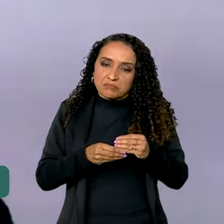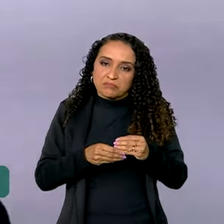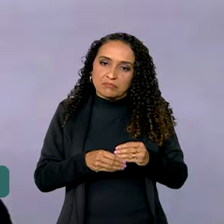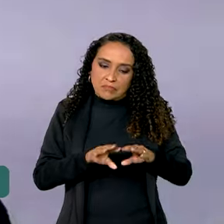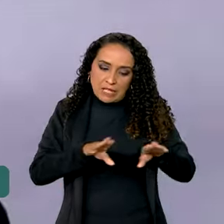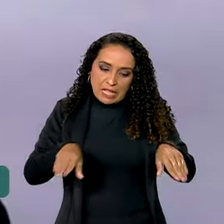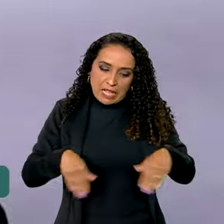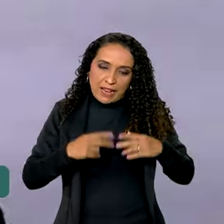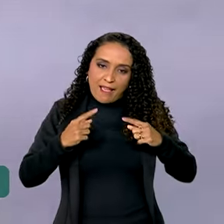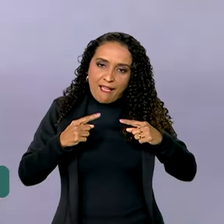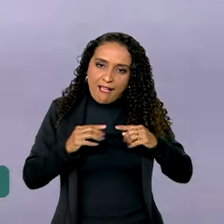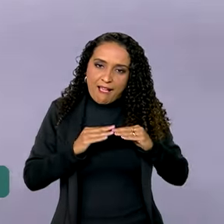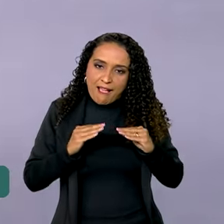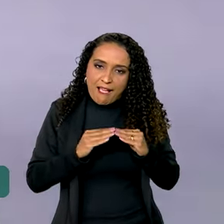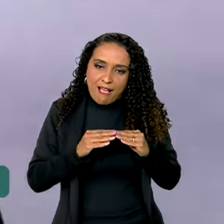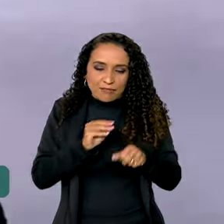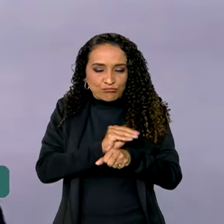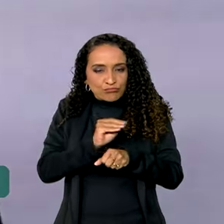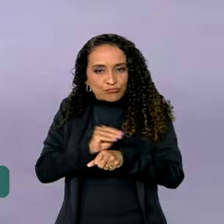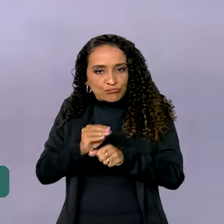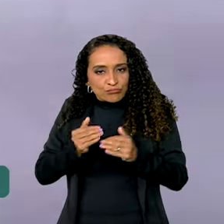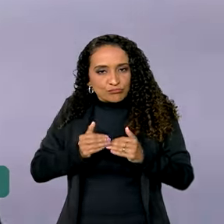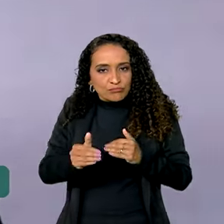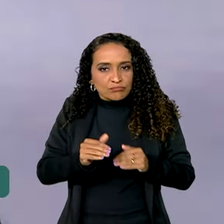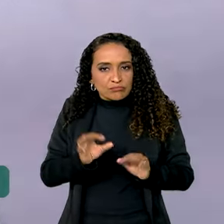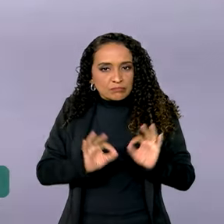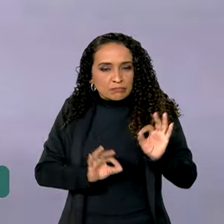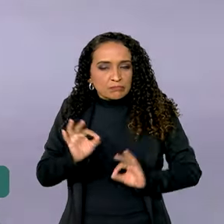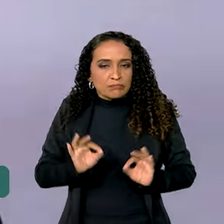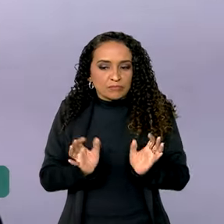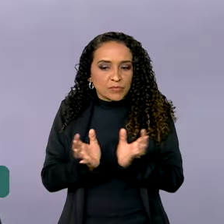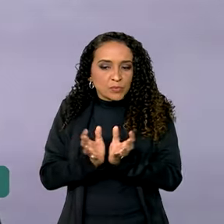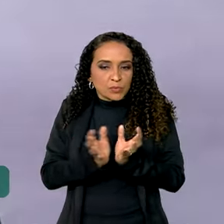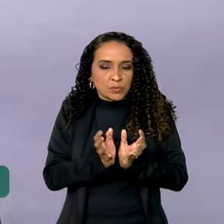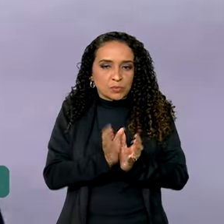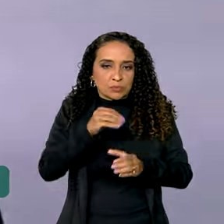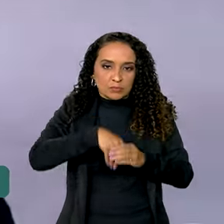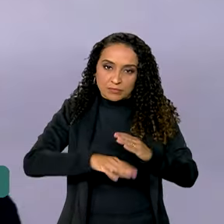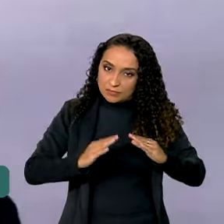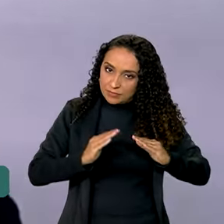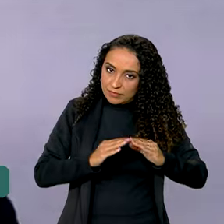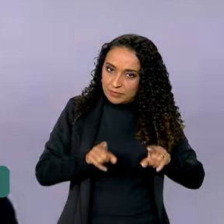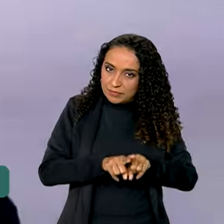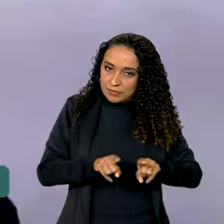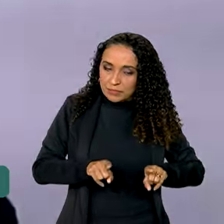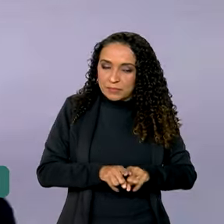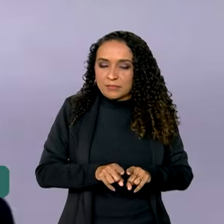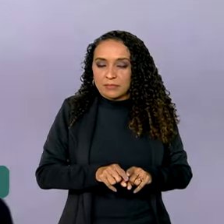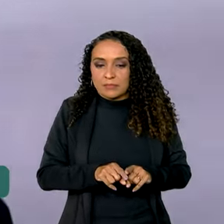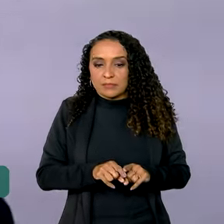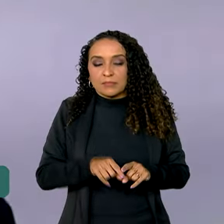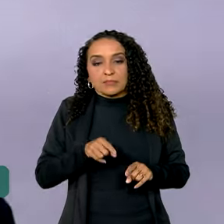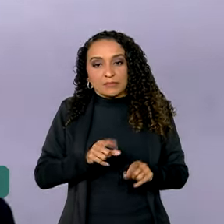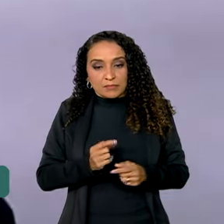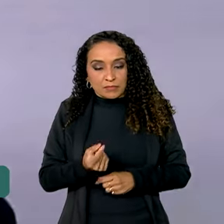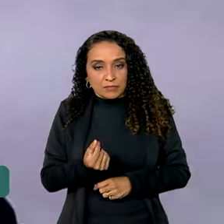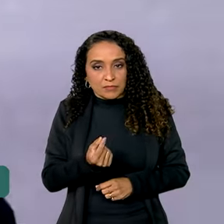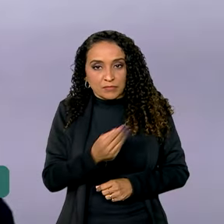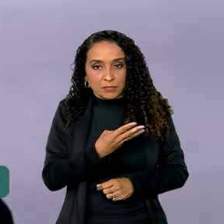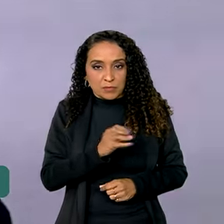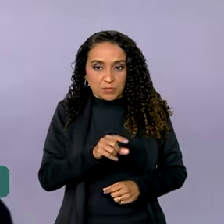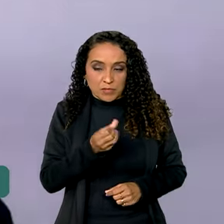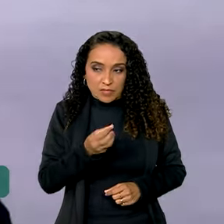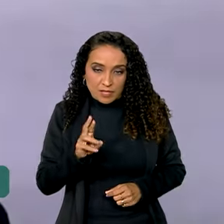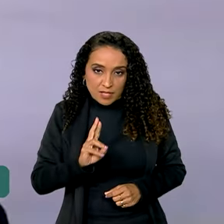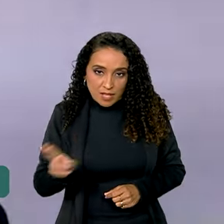propriedade, né, passar a criar ou aperfeiçoar o seu rebanho ali na propriedade. E com esse recurso de 4